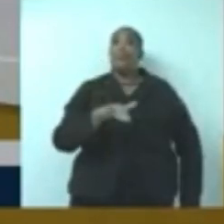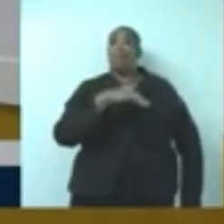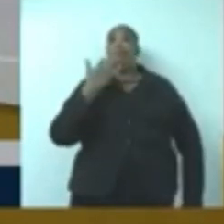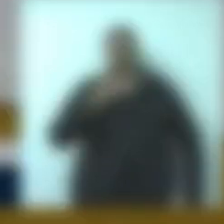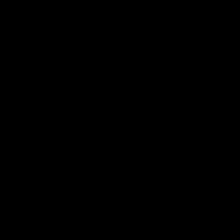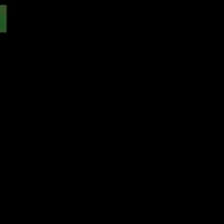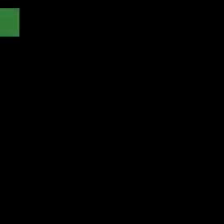mesmice.